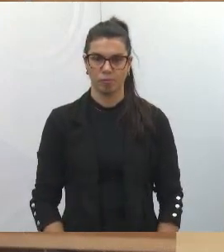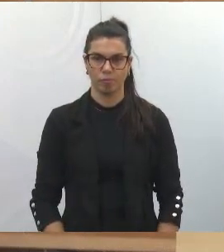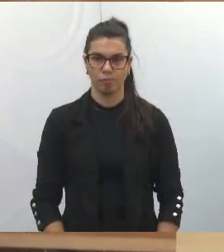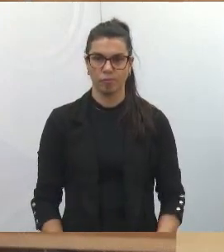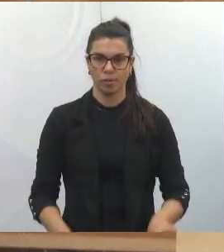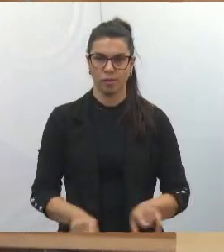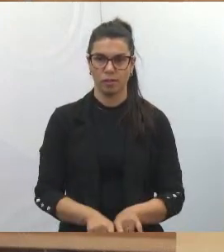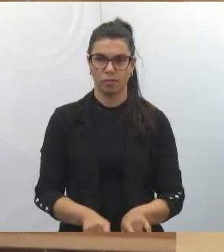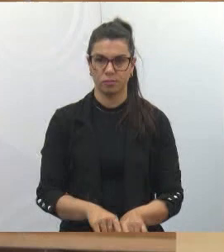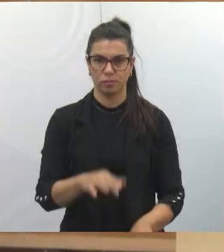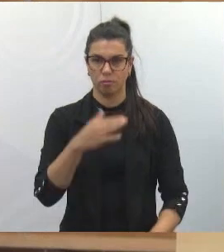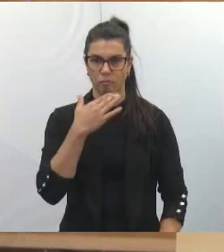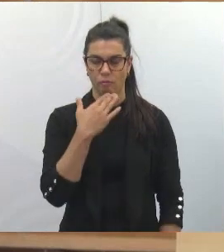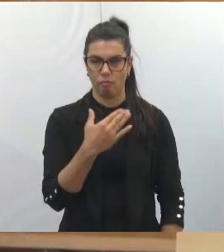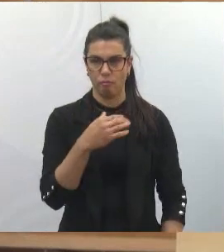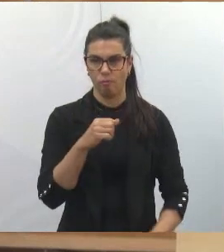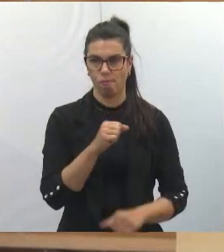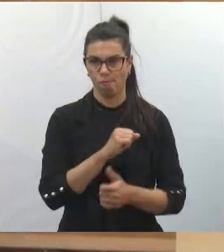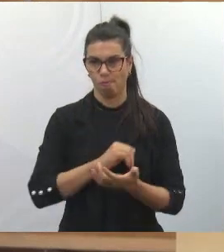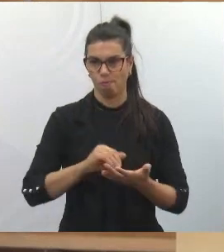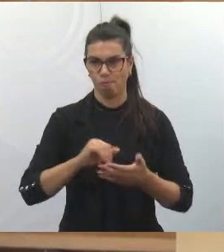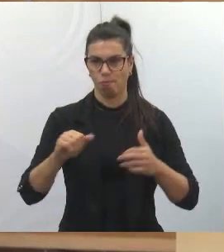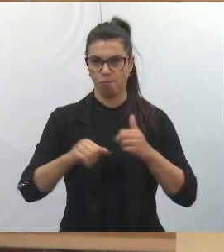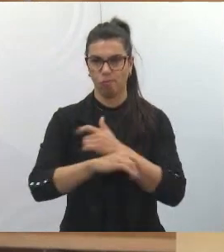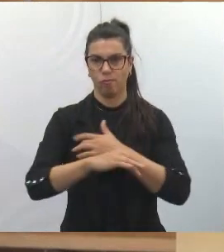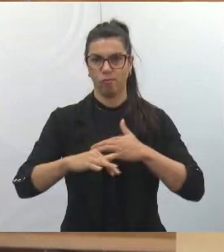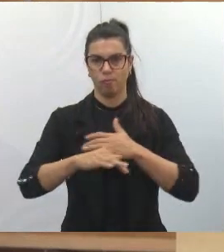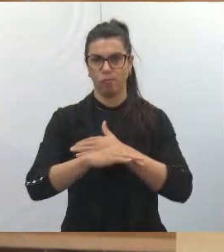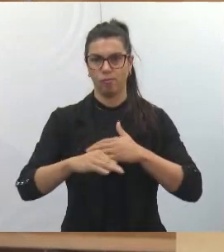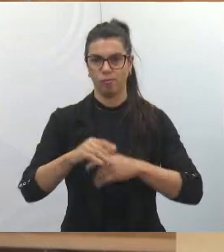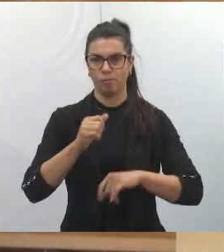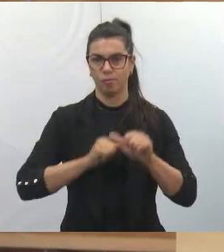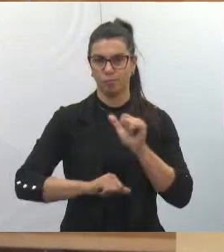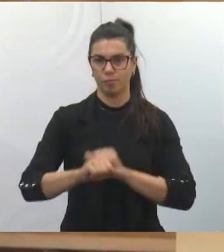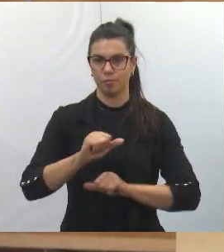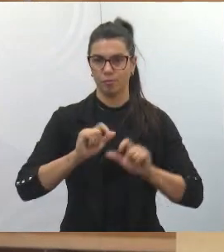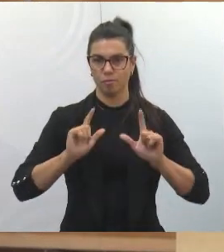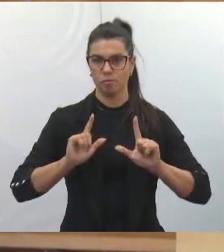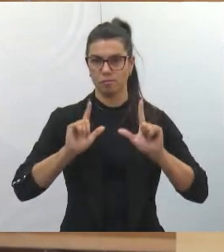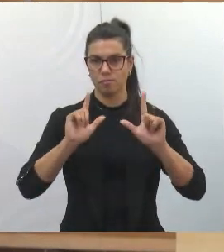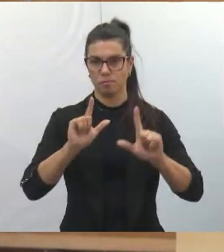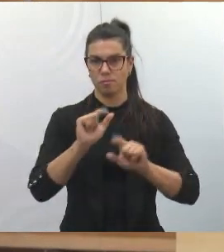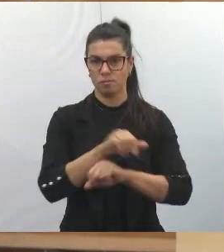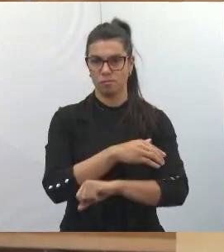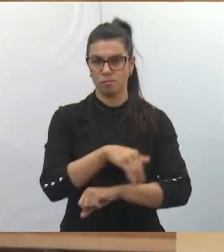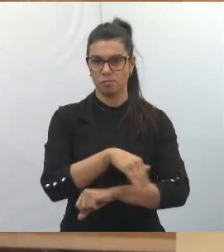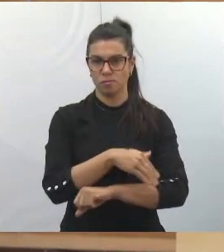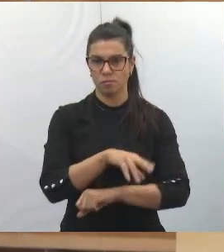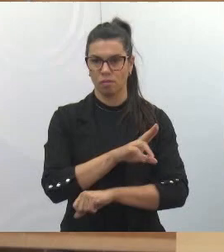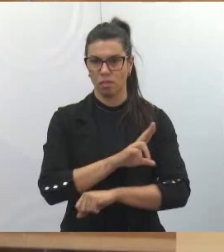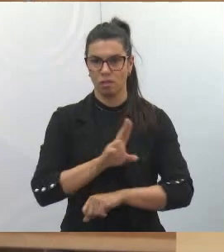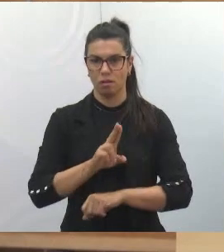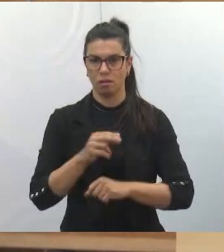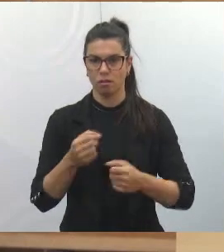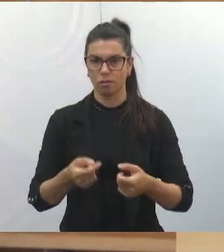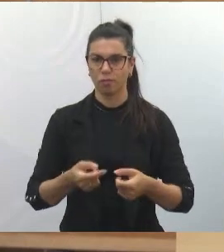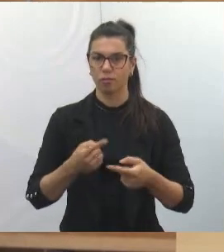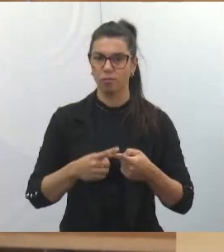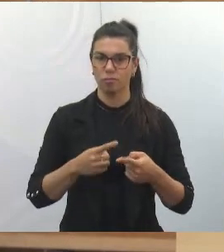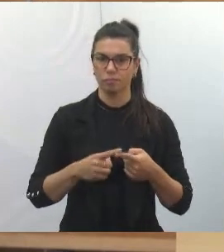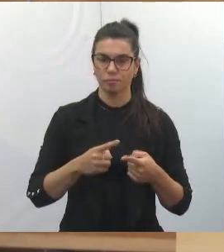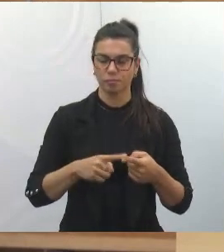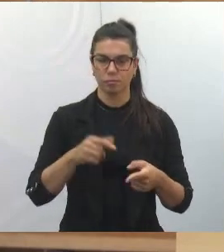Também pedimos a mobilidade, numa conversa ontem, para a troca das placas com o nome de rua. Então, é um pedido de uma